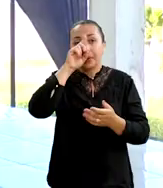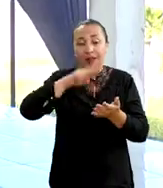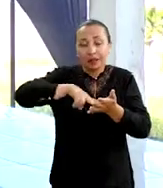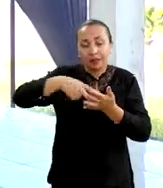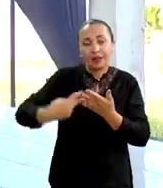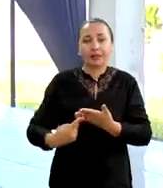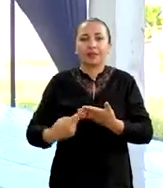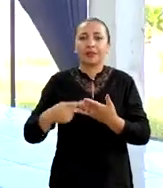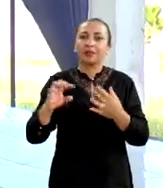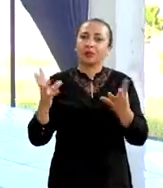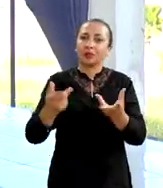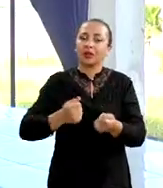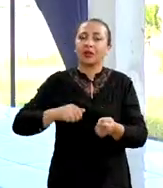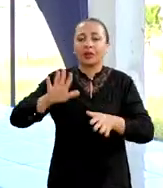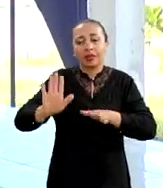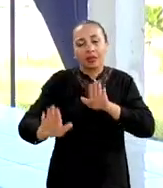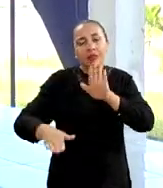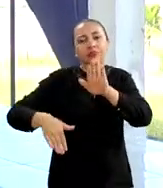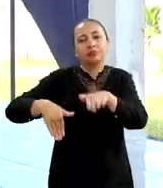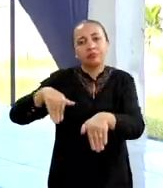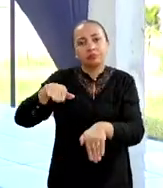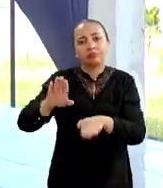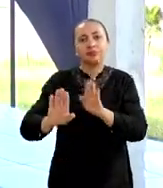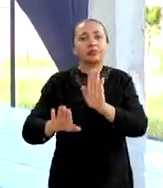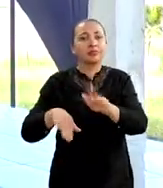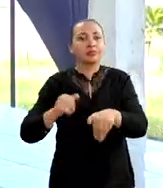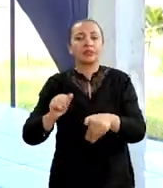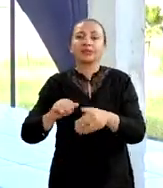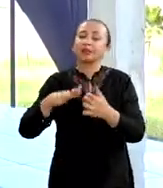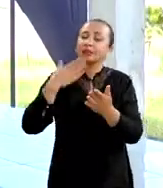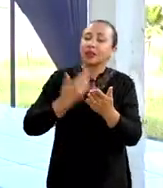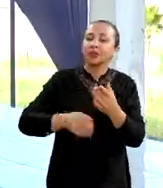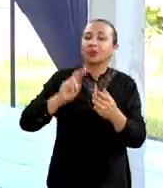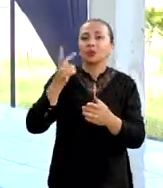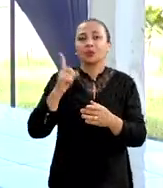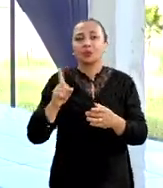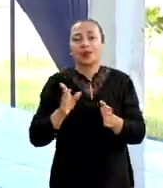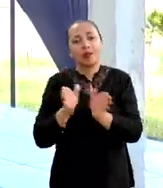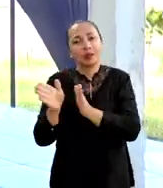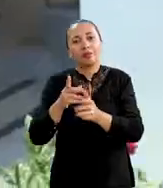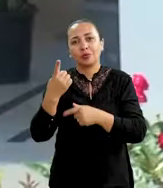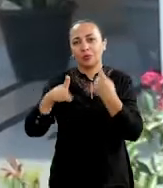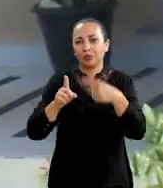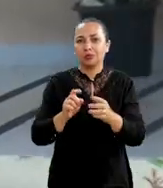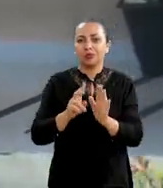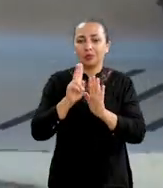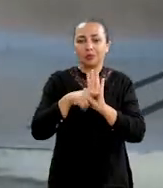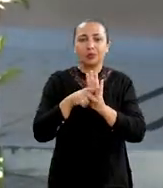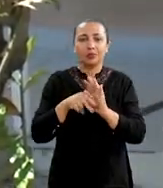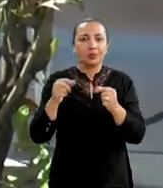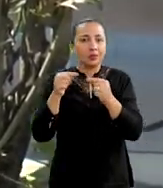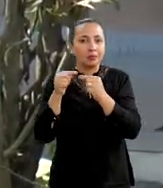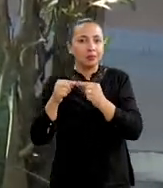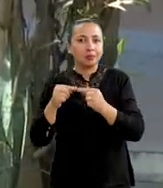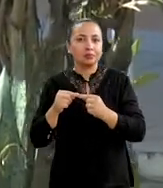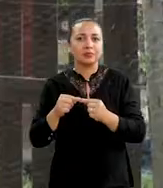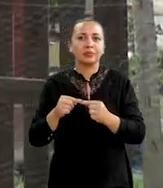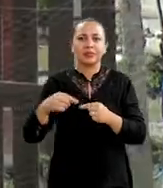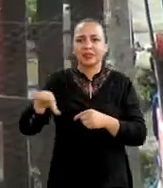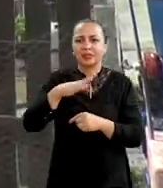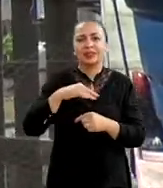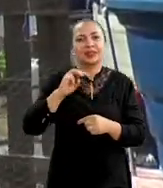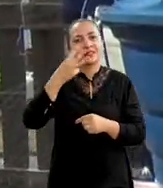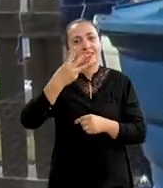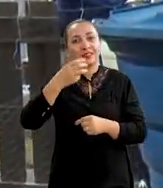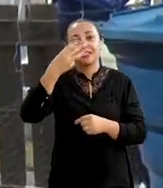a qualidade da marcha do idoso, se vai se deteriorando ou não, entre outros. O projeto está sendo aplicado em